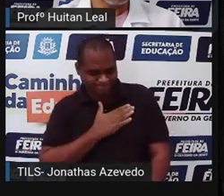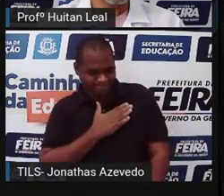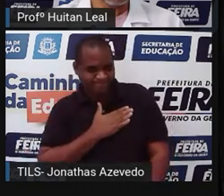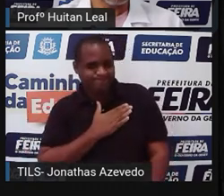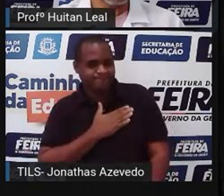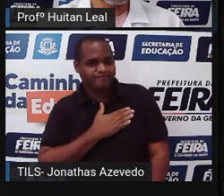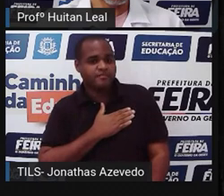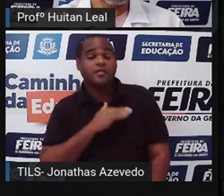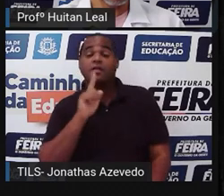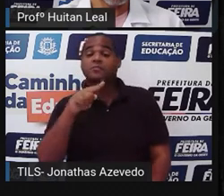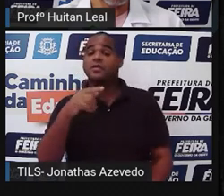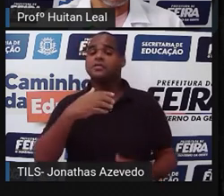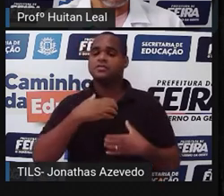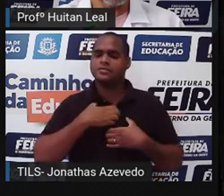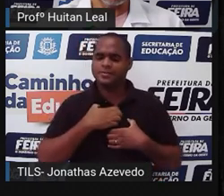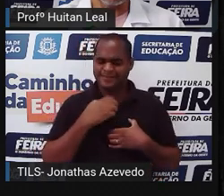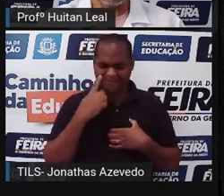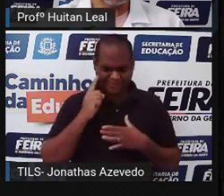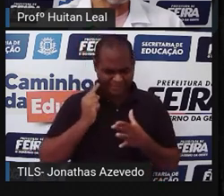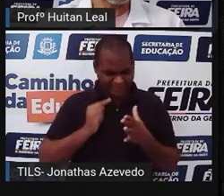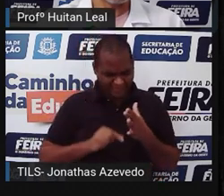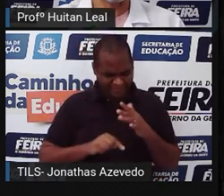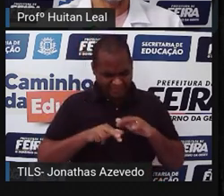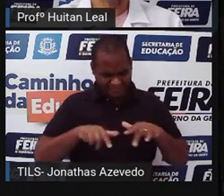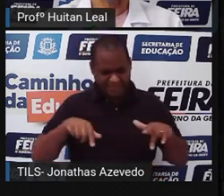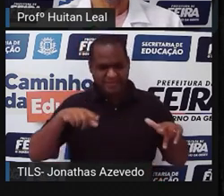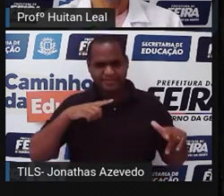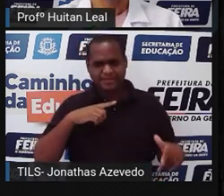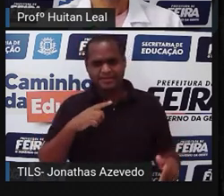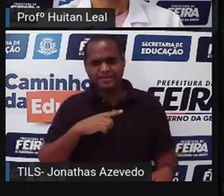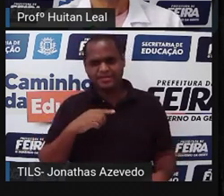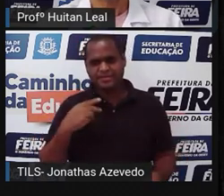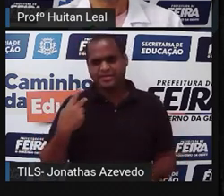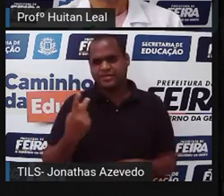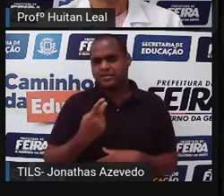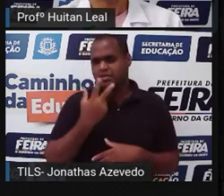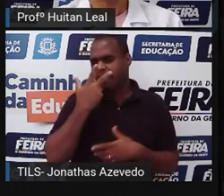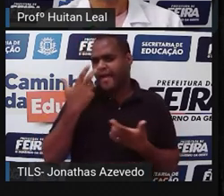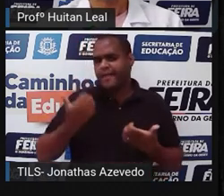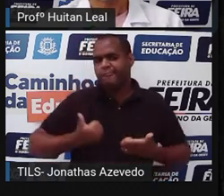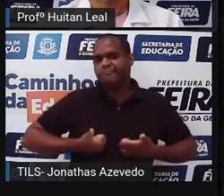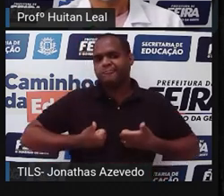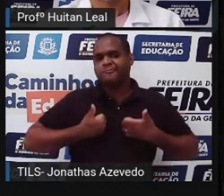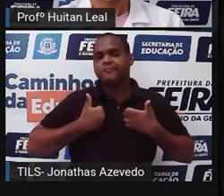mas esse sentimento surdo afogava-se em um oceano de orgulho.